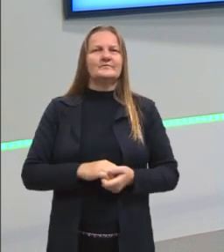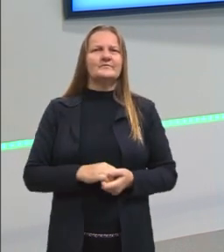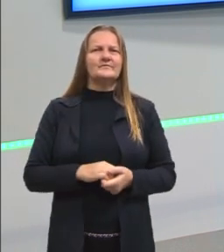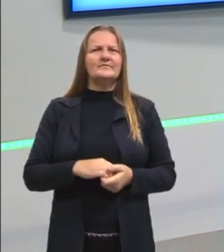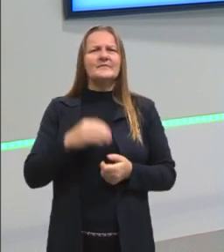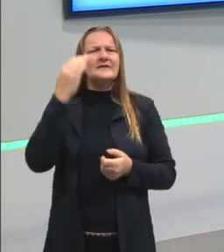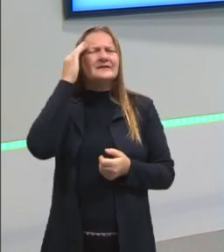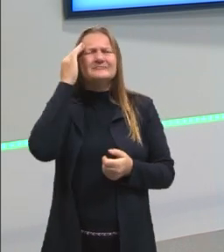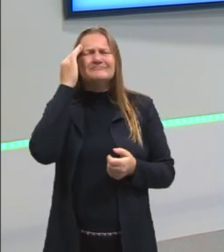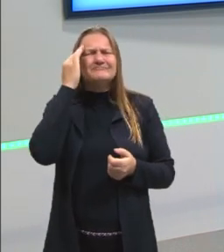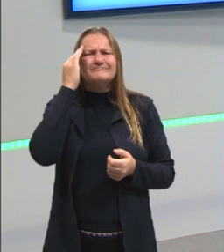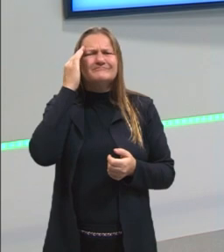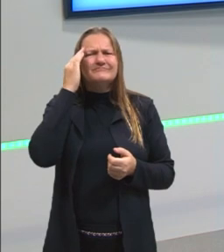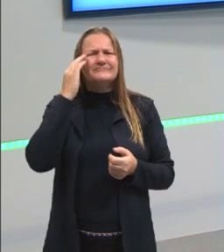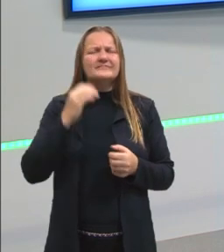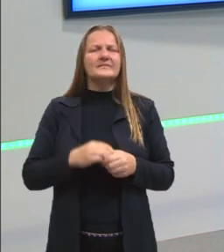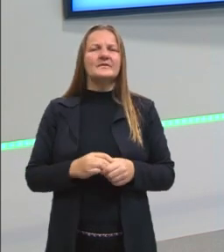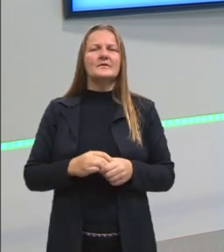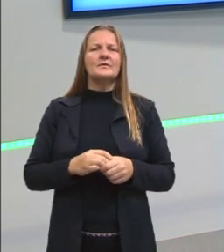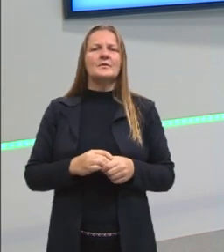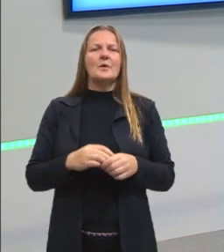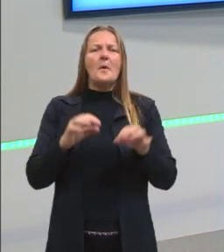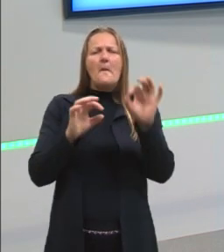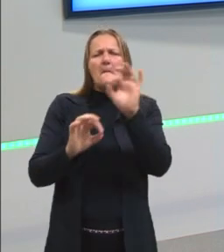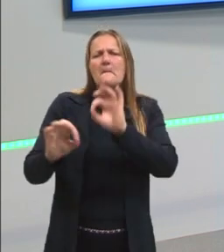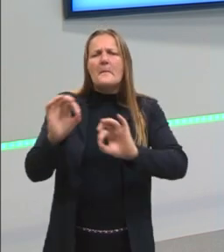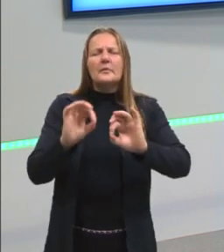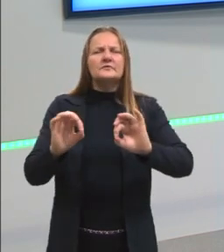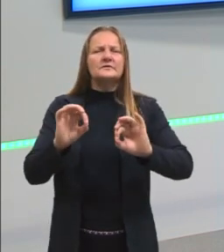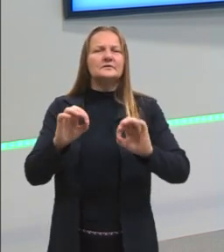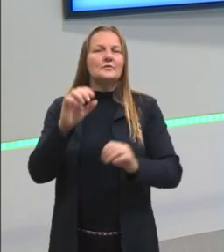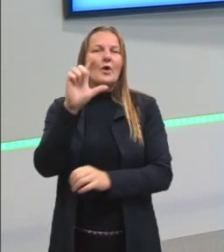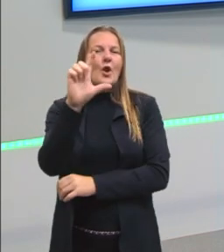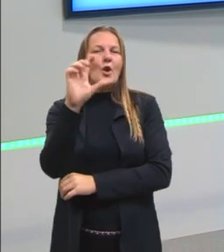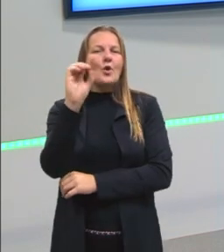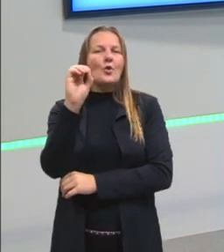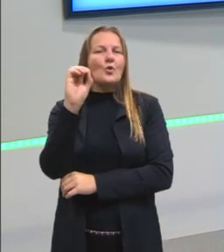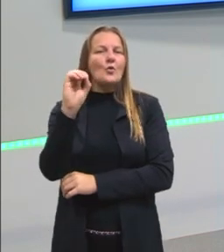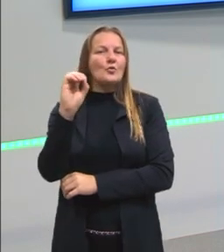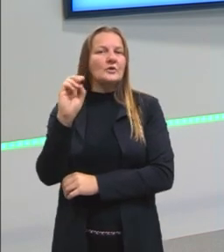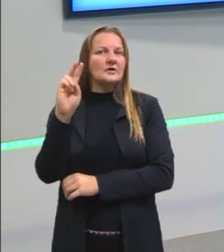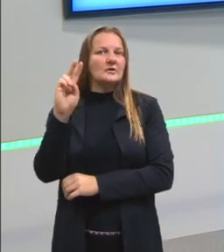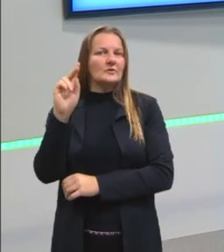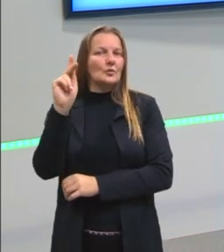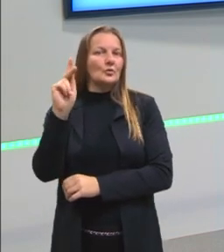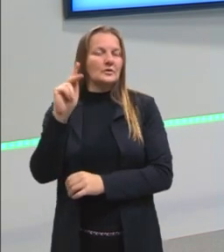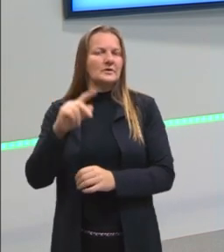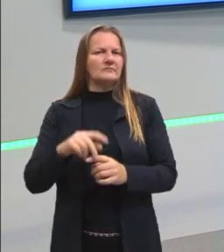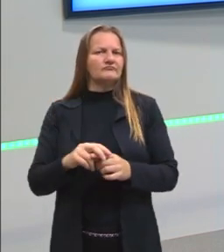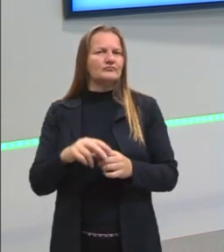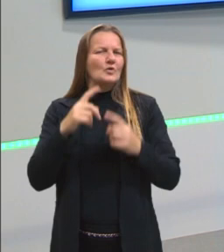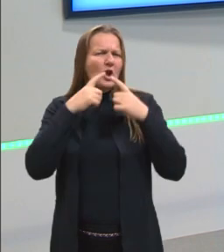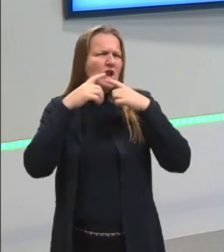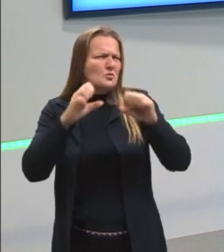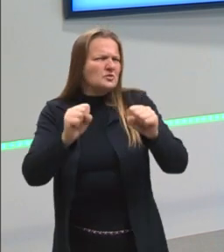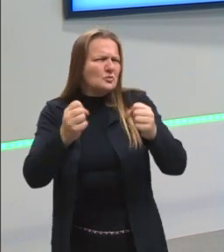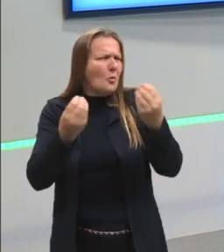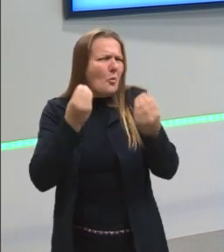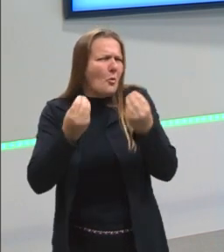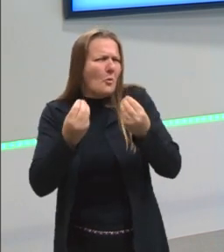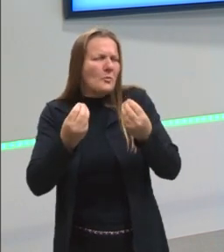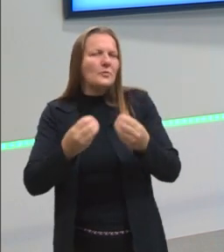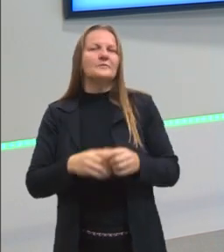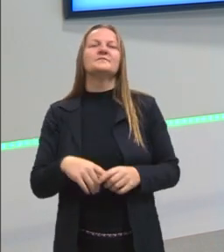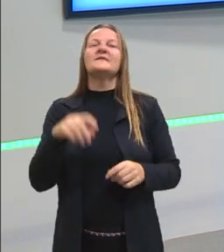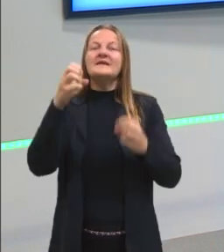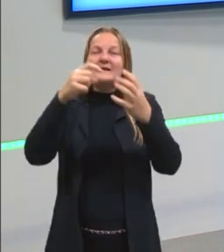entendo bolhufas do que é esse montando um look linguístico. O é isso? A senhora está maluca? Não, gente. Calma lá. A gente